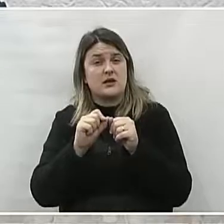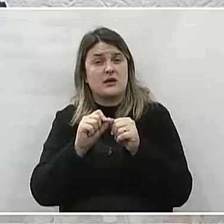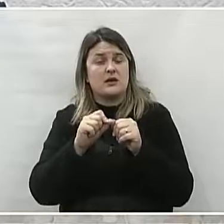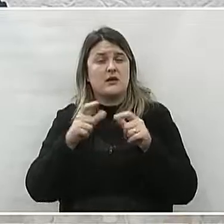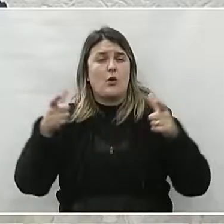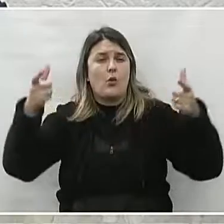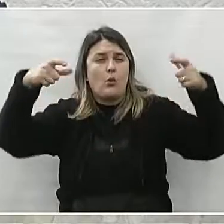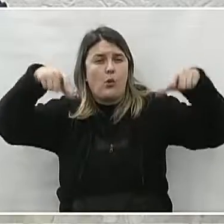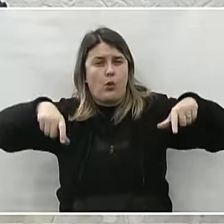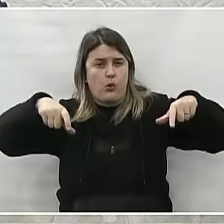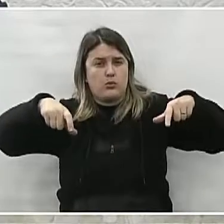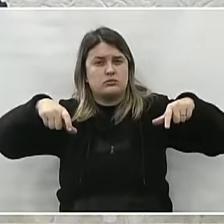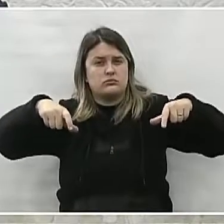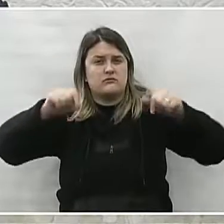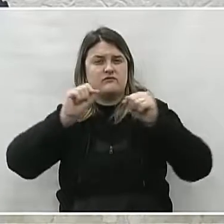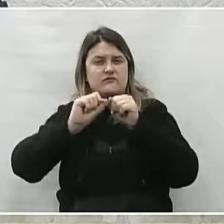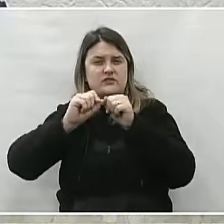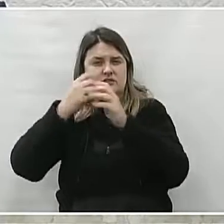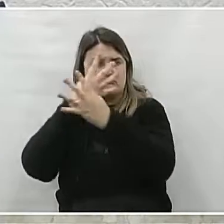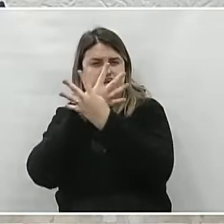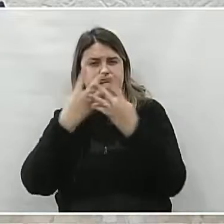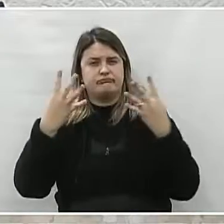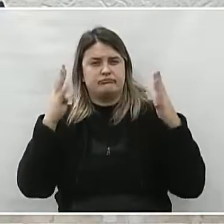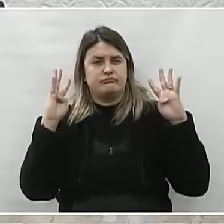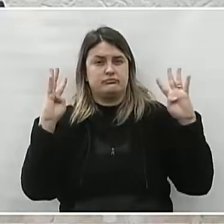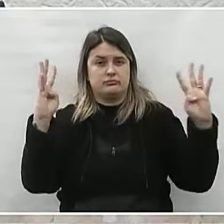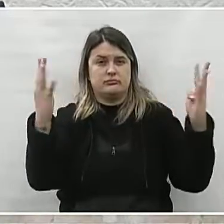nas traves do campo de futebol.